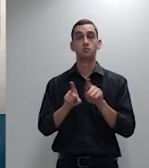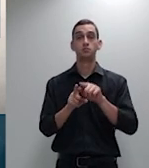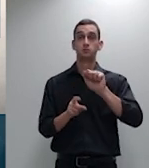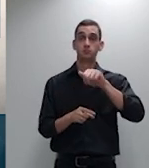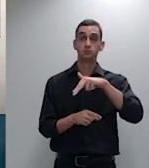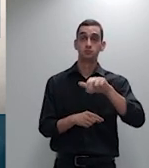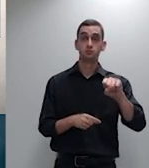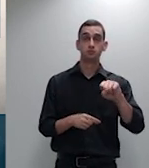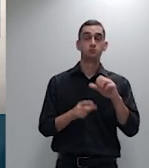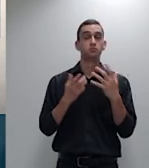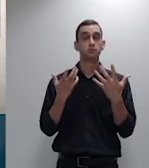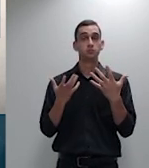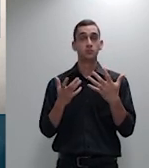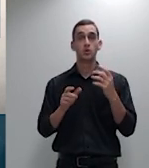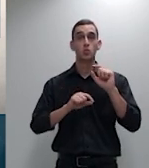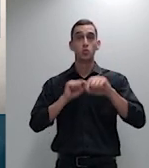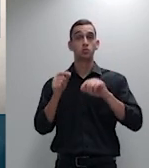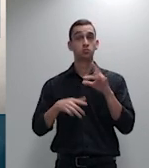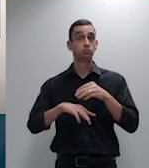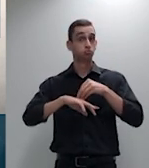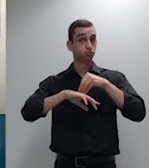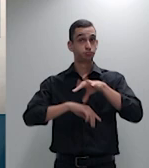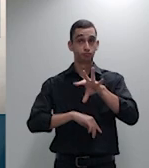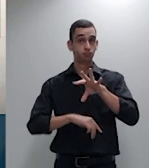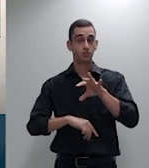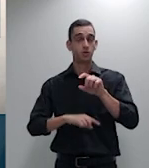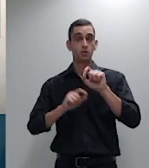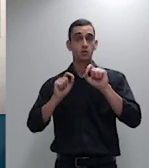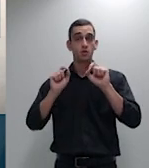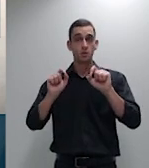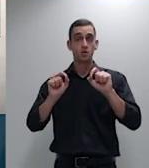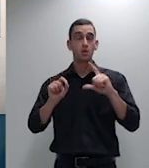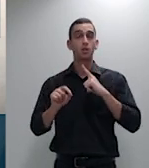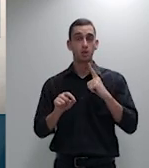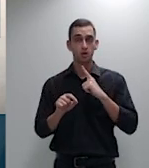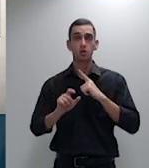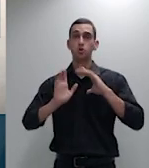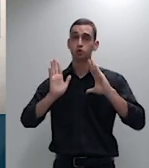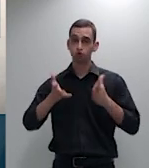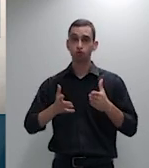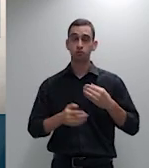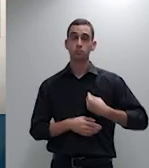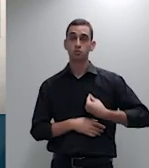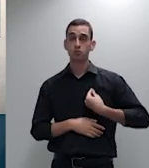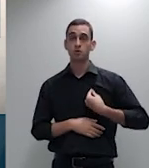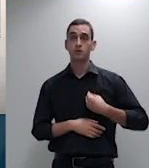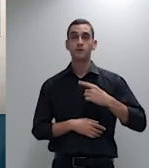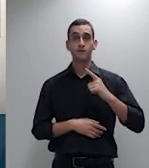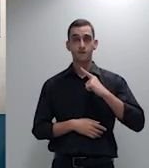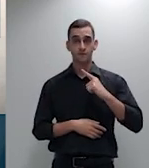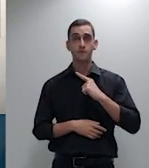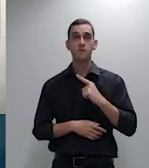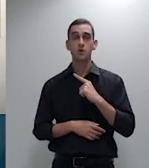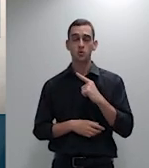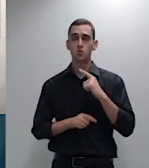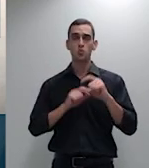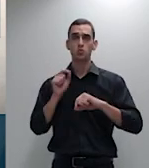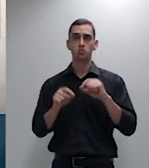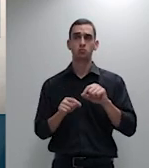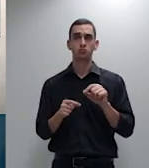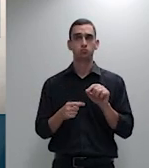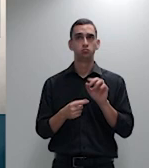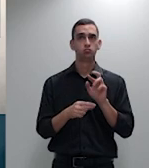que existe já um posicionamento no sentido de que não basta uma alegação genérica de reajuste abusivo